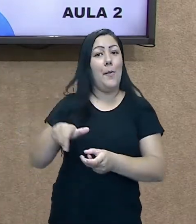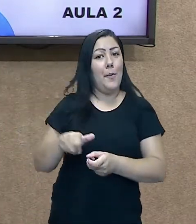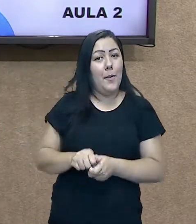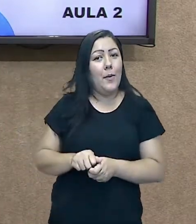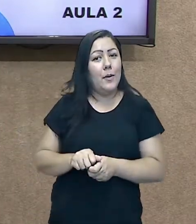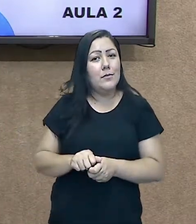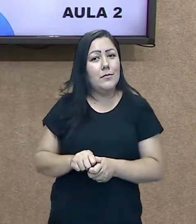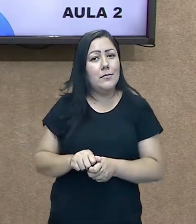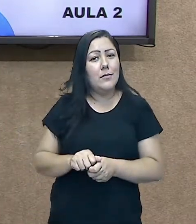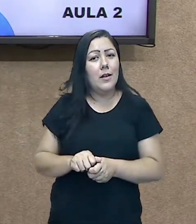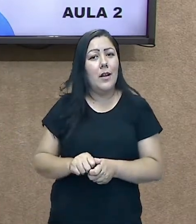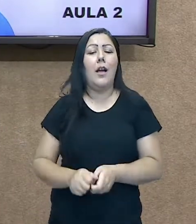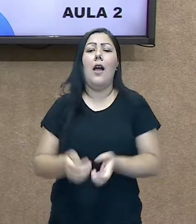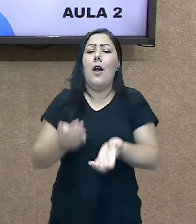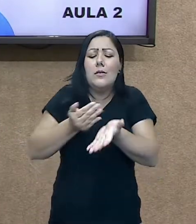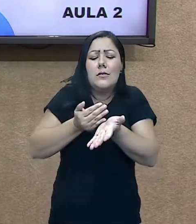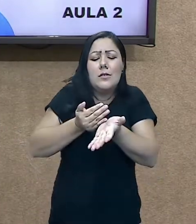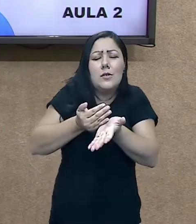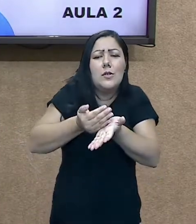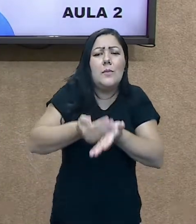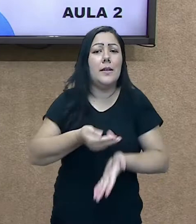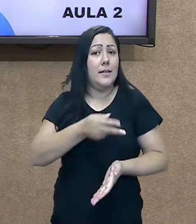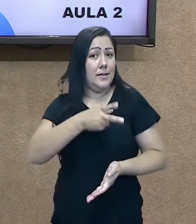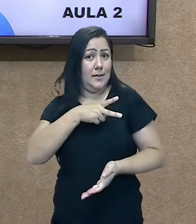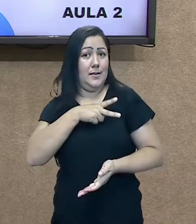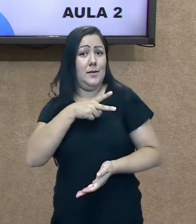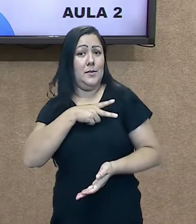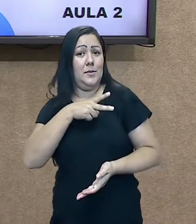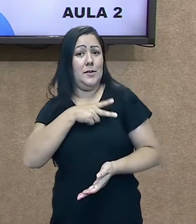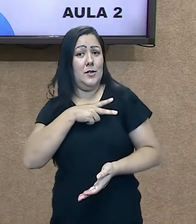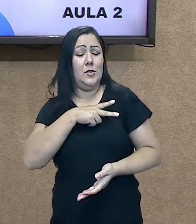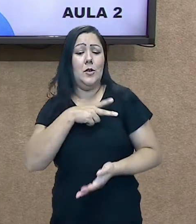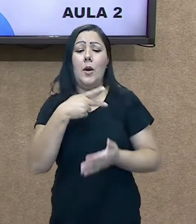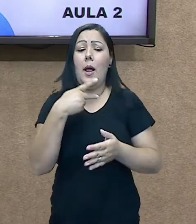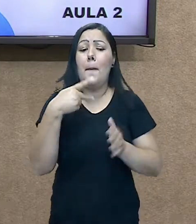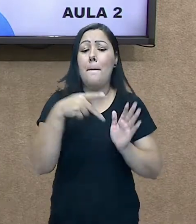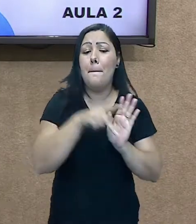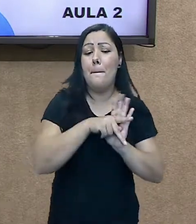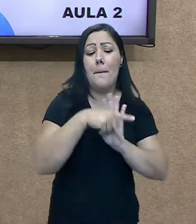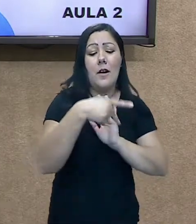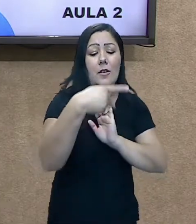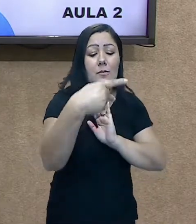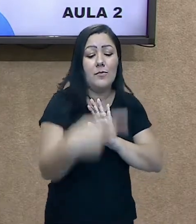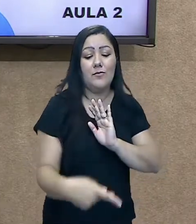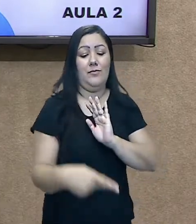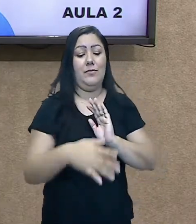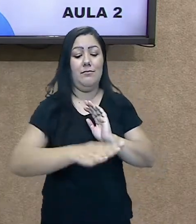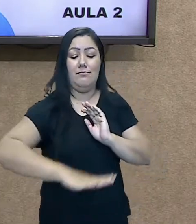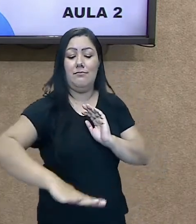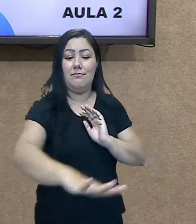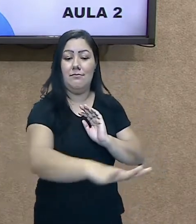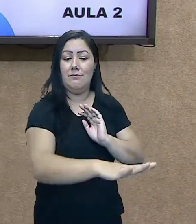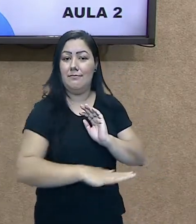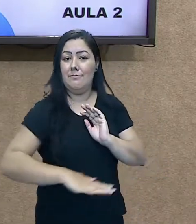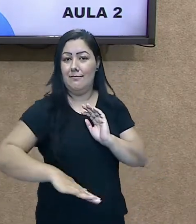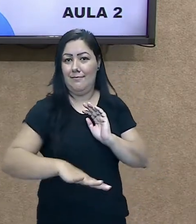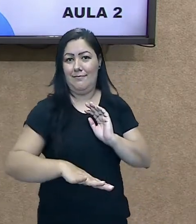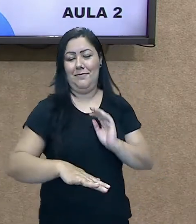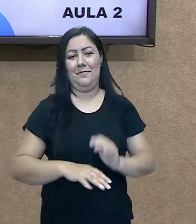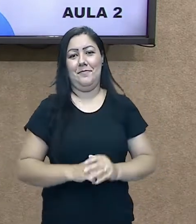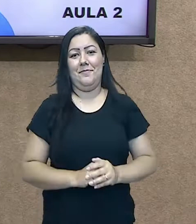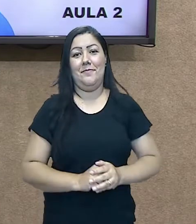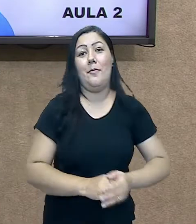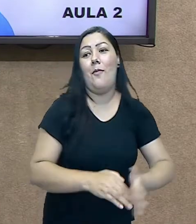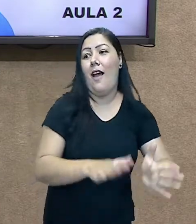começa lá no particular do seu espaço para o mundo